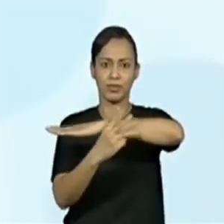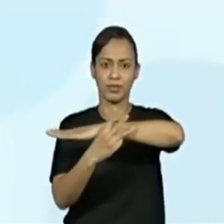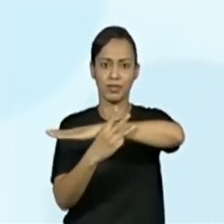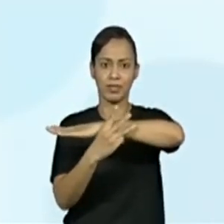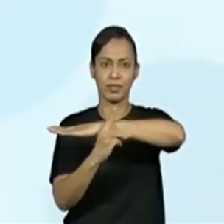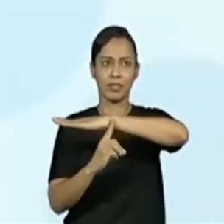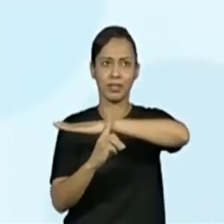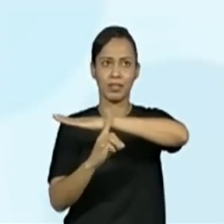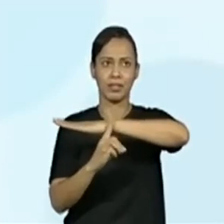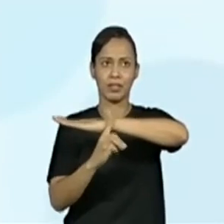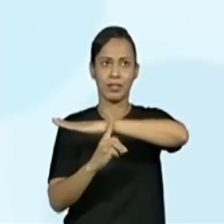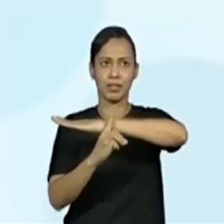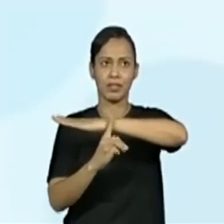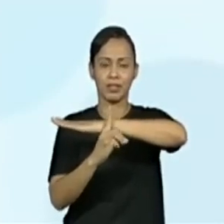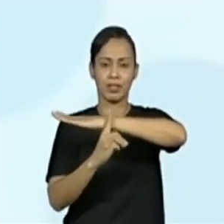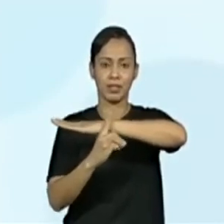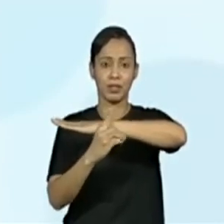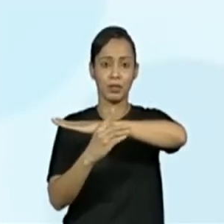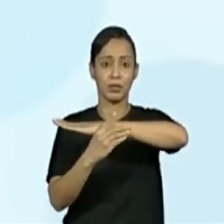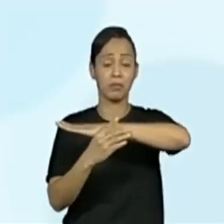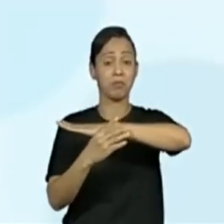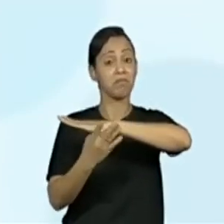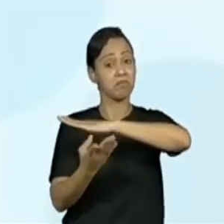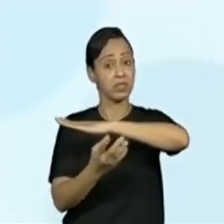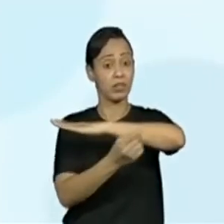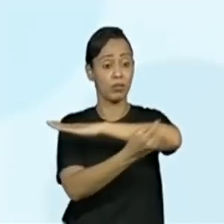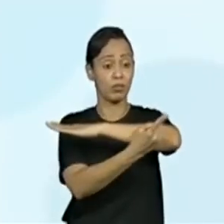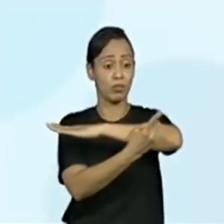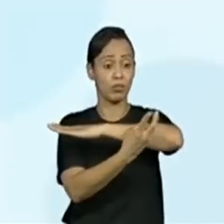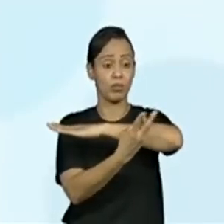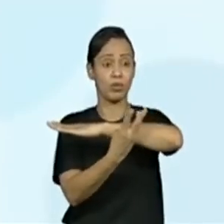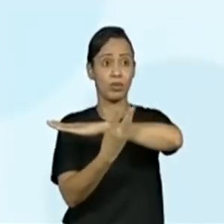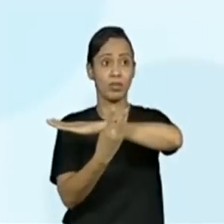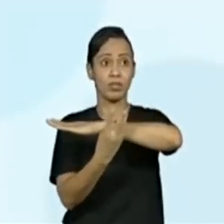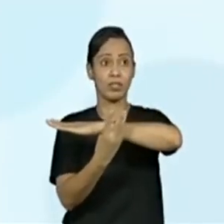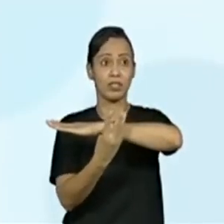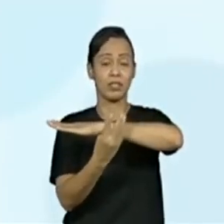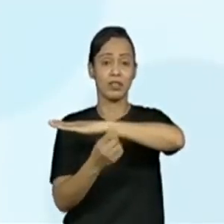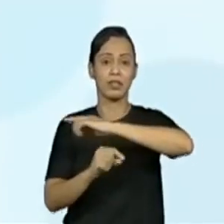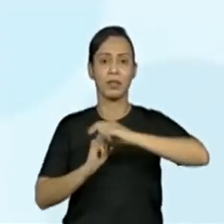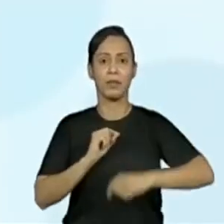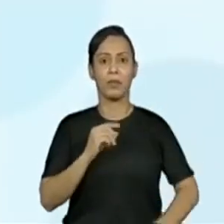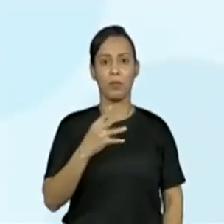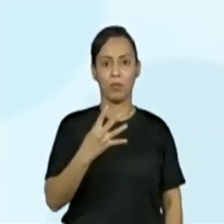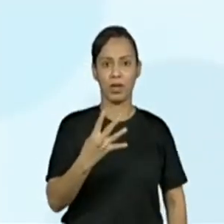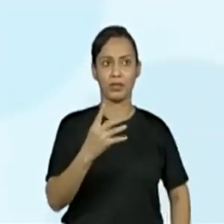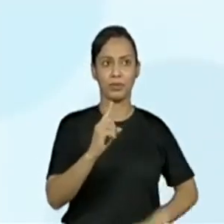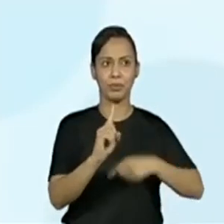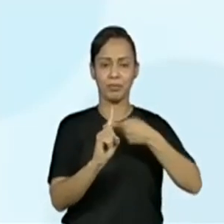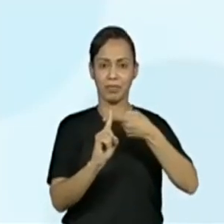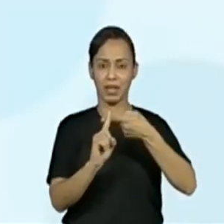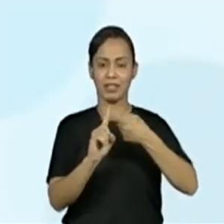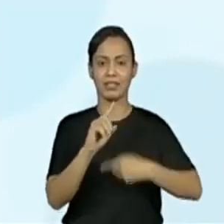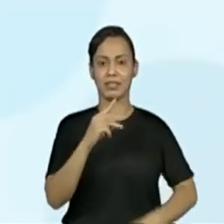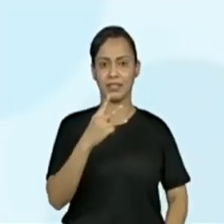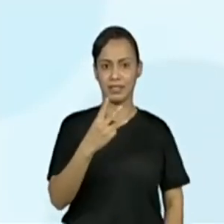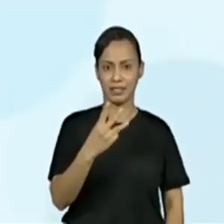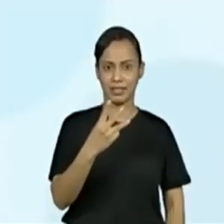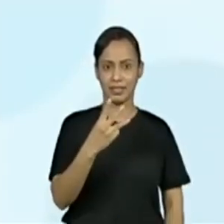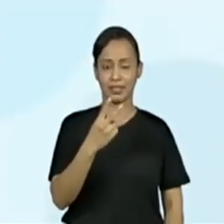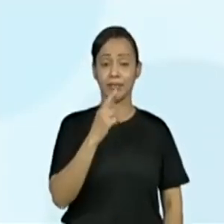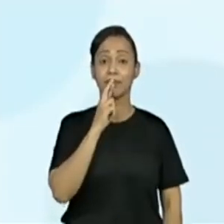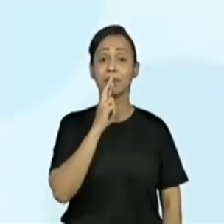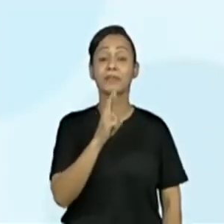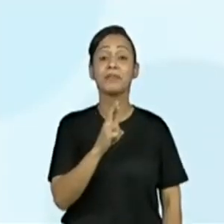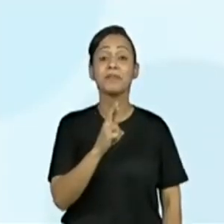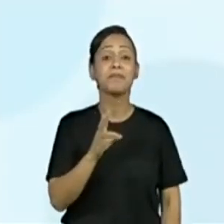3. Então, vamos somar aí, adicionar ao 4, o número 3. 4 mais 3, igual.